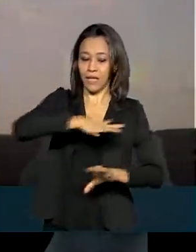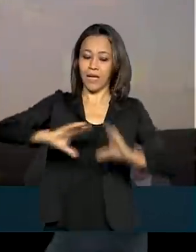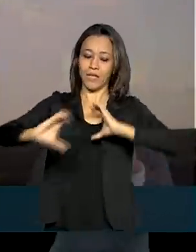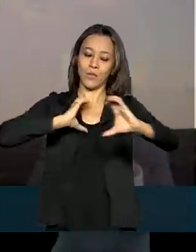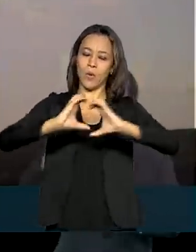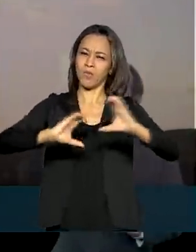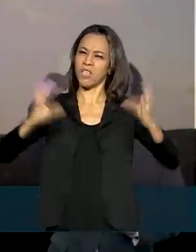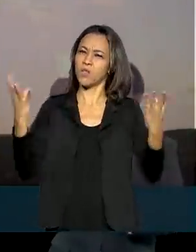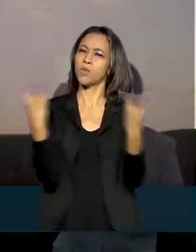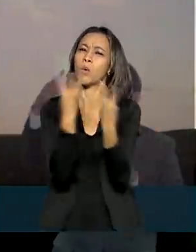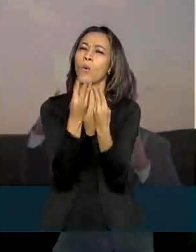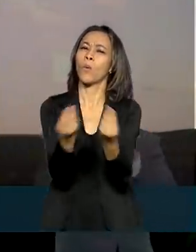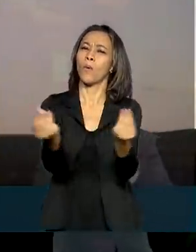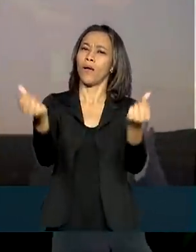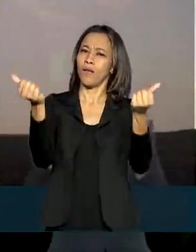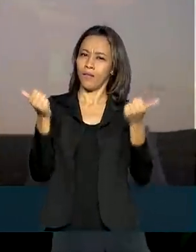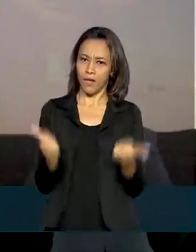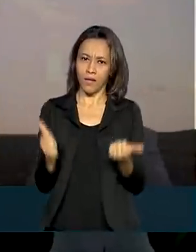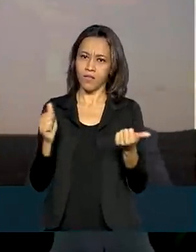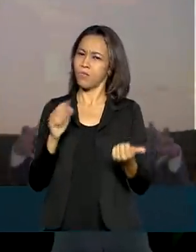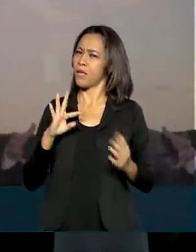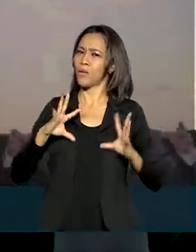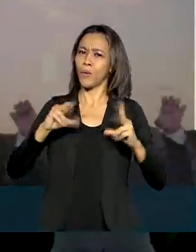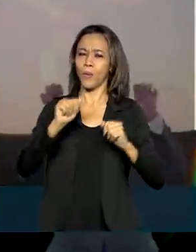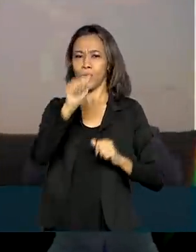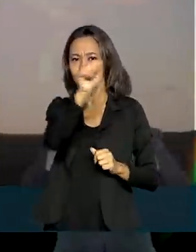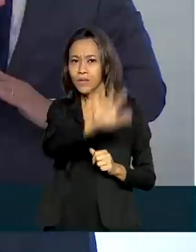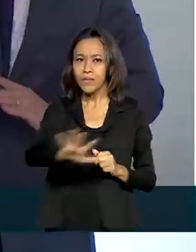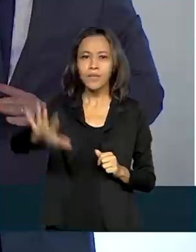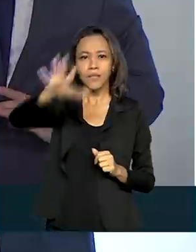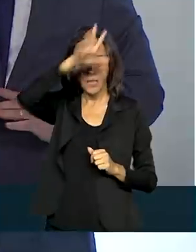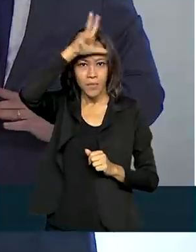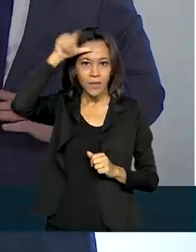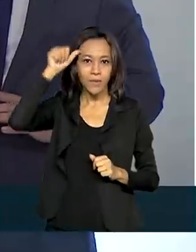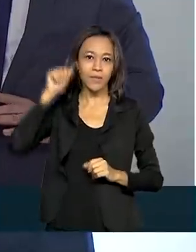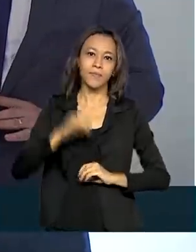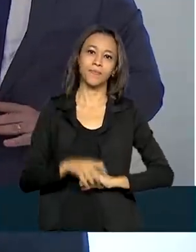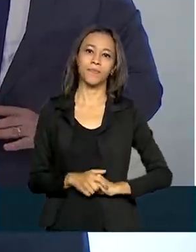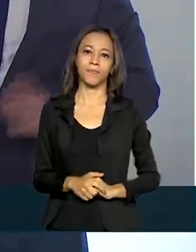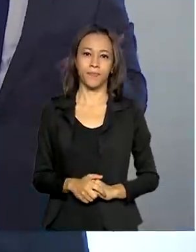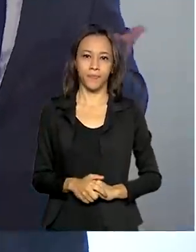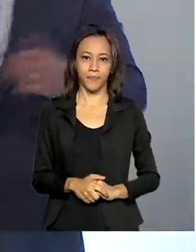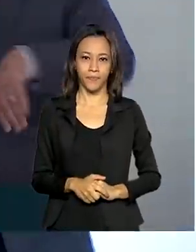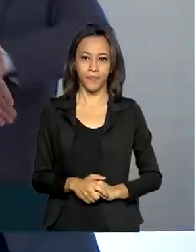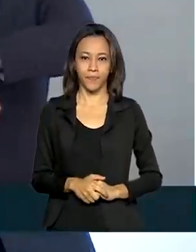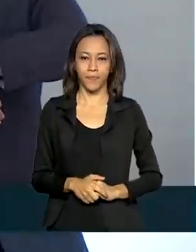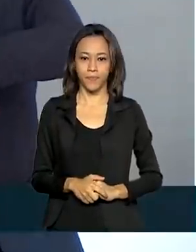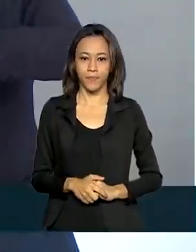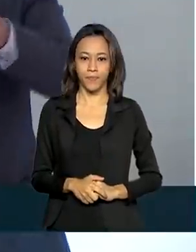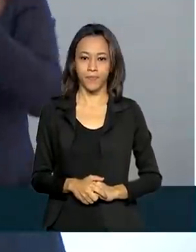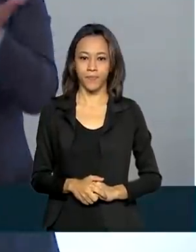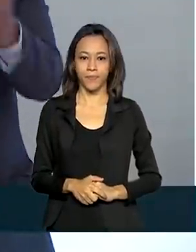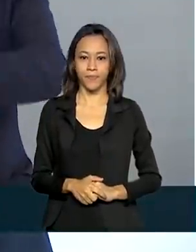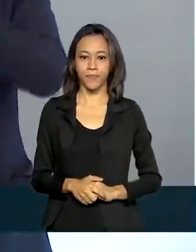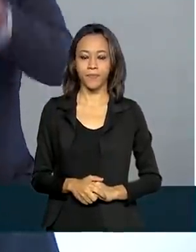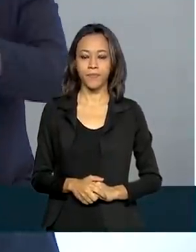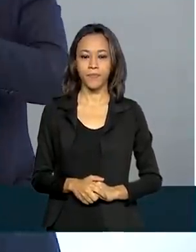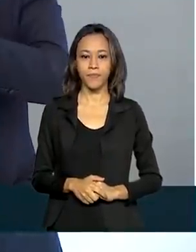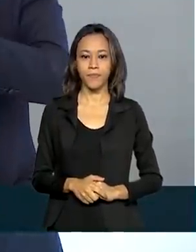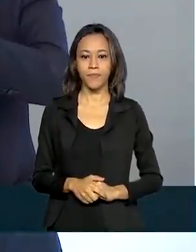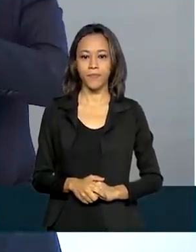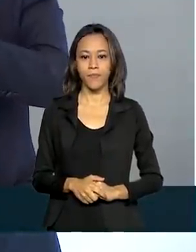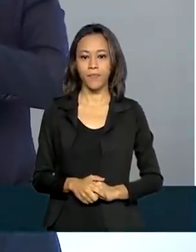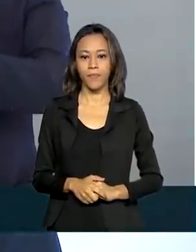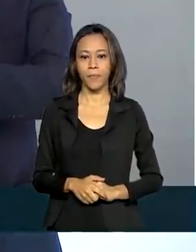de alta qualidade para toda a região amazônica. No momento em que nós trazemos a internet, a banda larga para esses